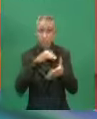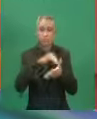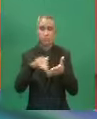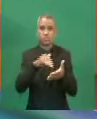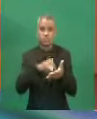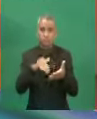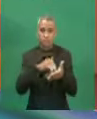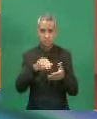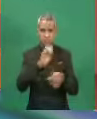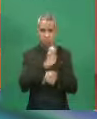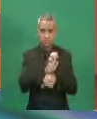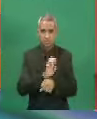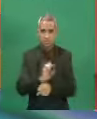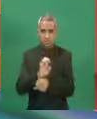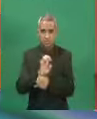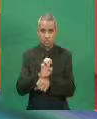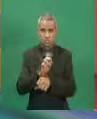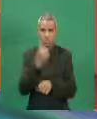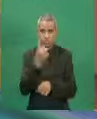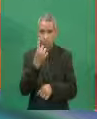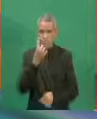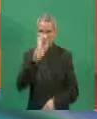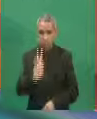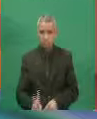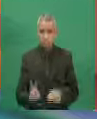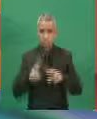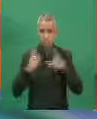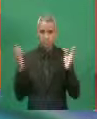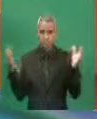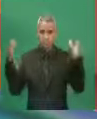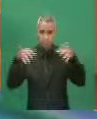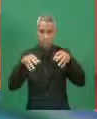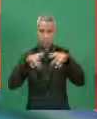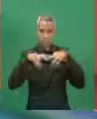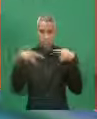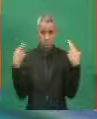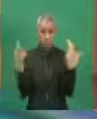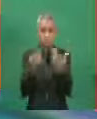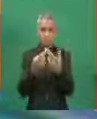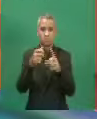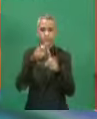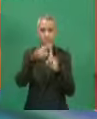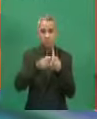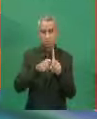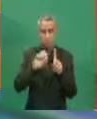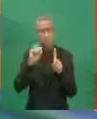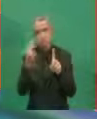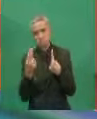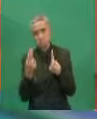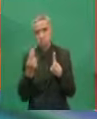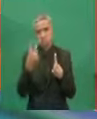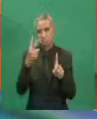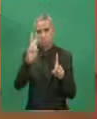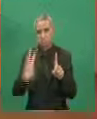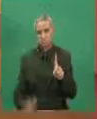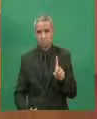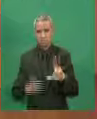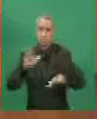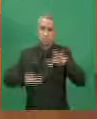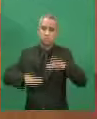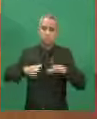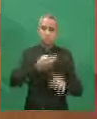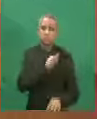que reuniam, uma vez, que reuniam mensalmente, ou mais de uma vez, dependendo da convocação do governador,